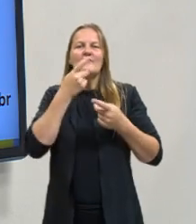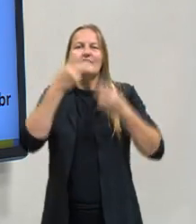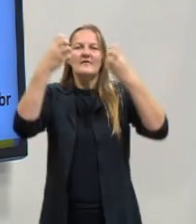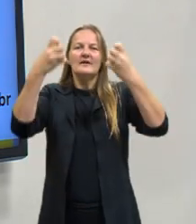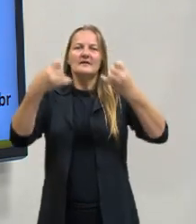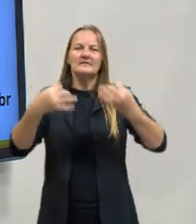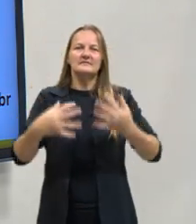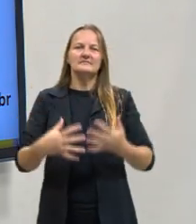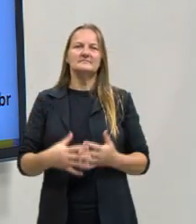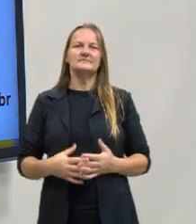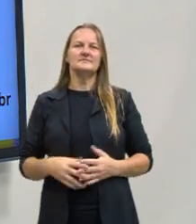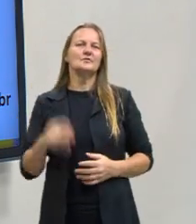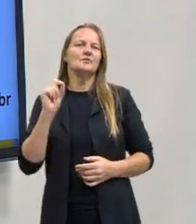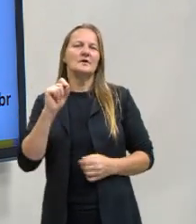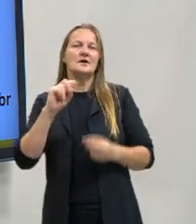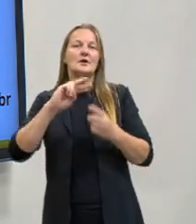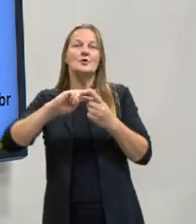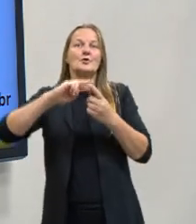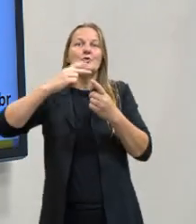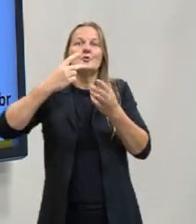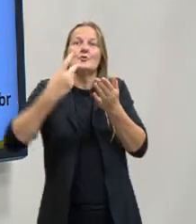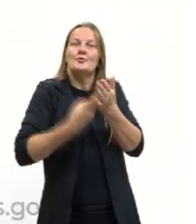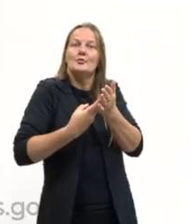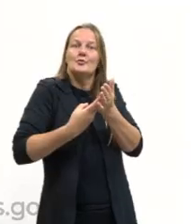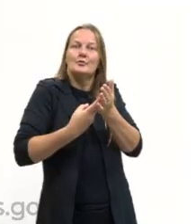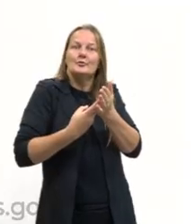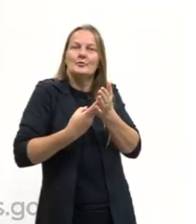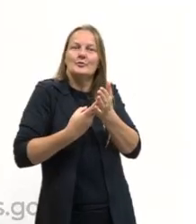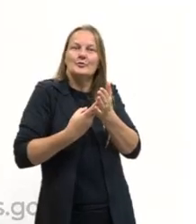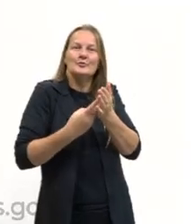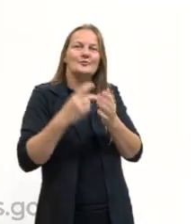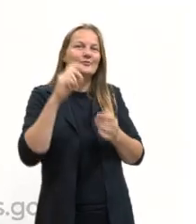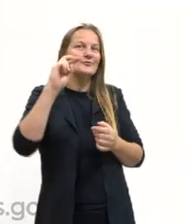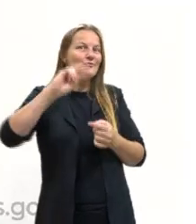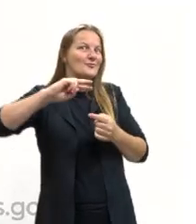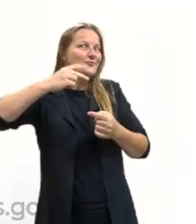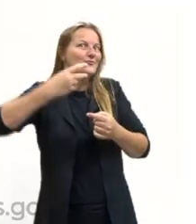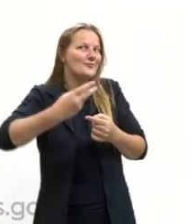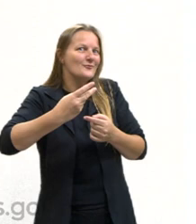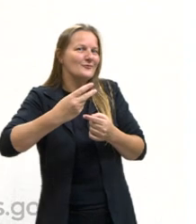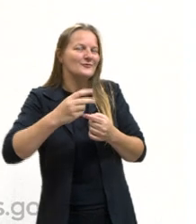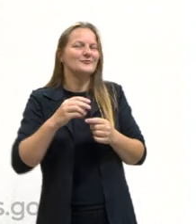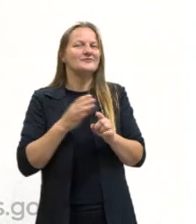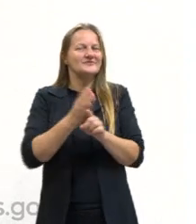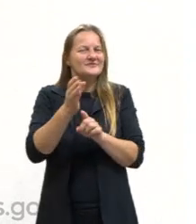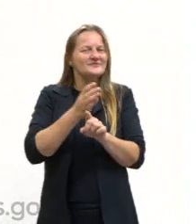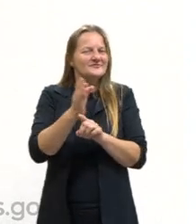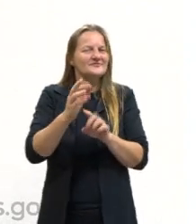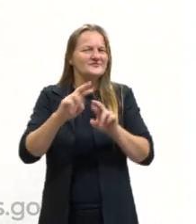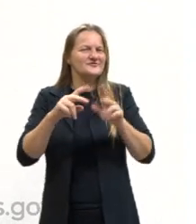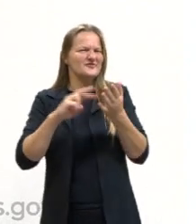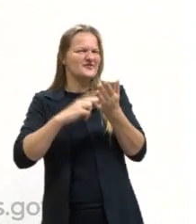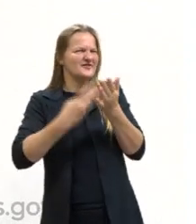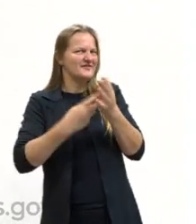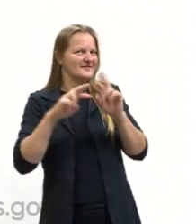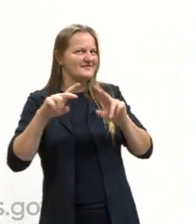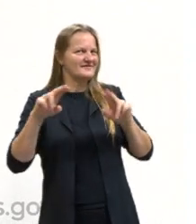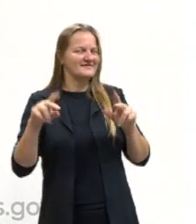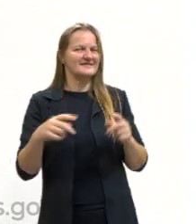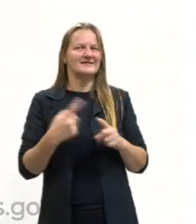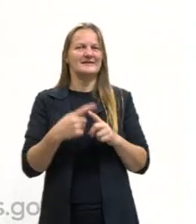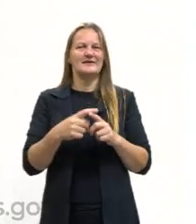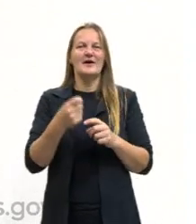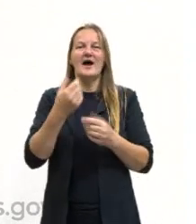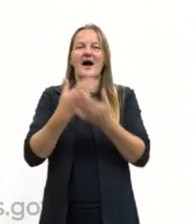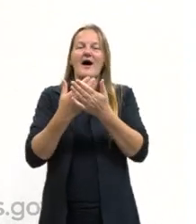sobre duplo sentido e ironia. Eu vou fazer um gancho com a nossa aula anterior e vocês já vão entender o motivo.